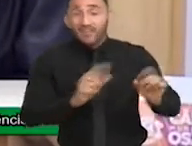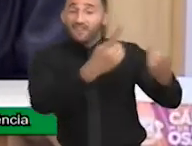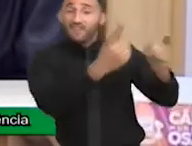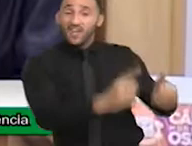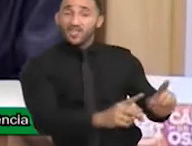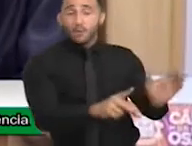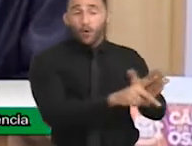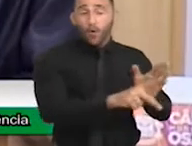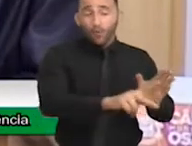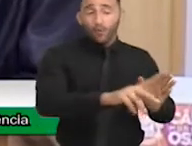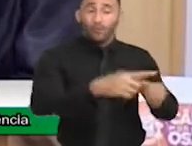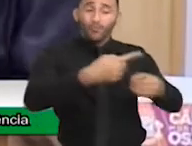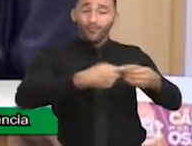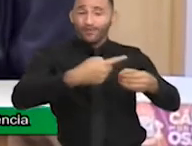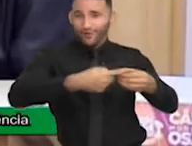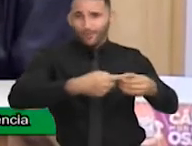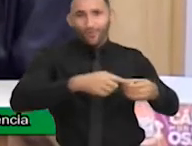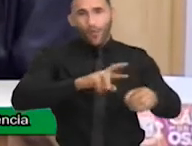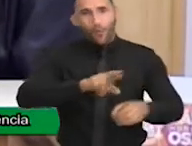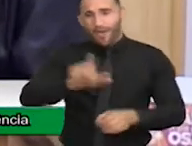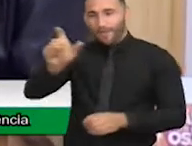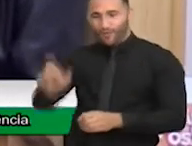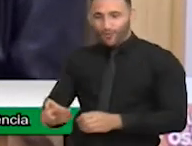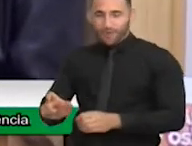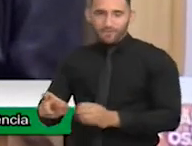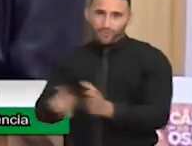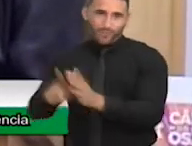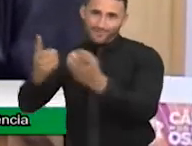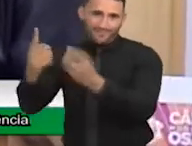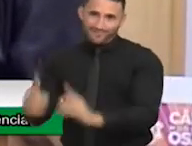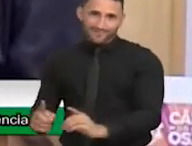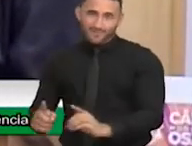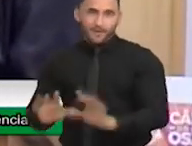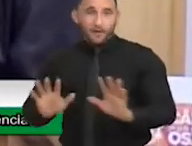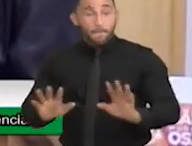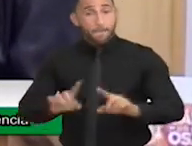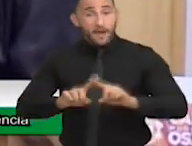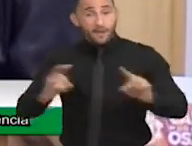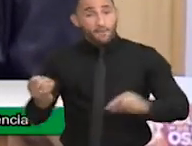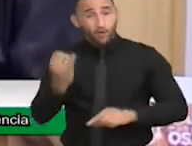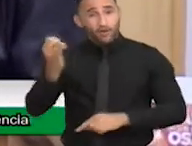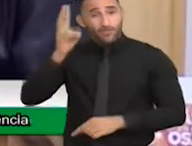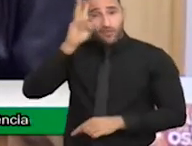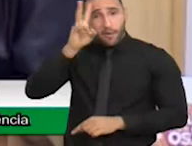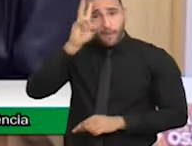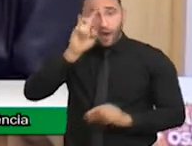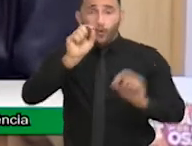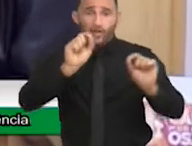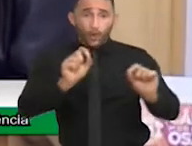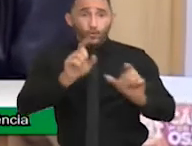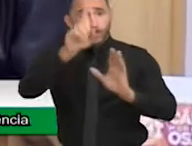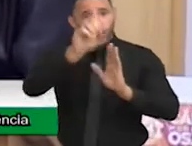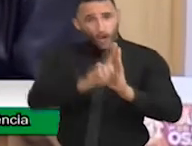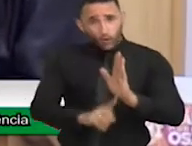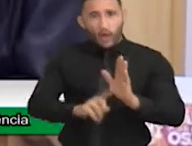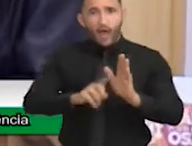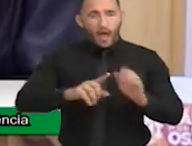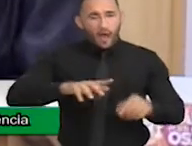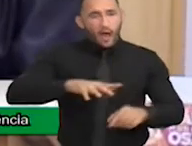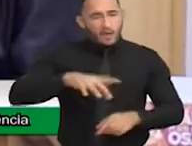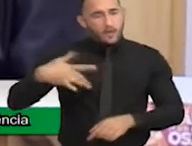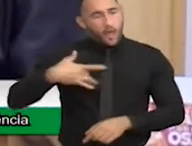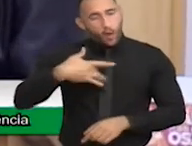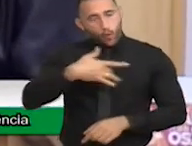o município e não a pessoa com deficiência. Importante lembrar que além do direito à saúde, com tratamentos